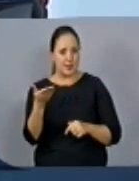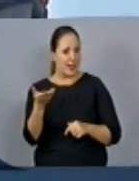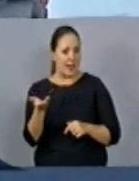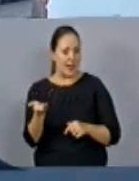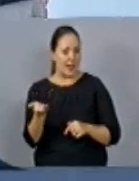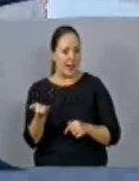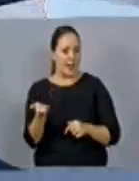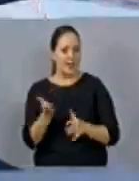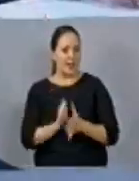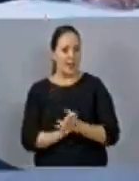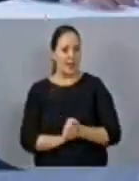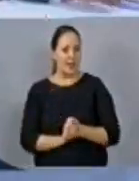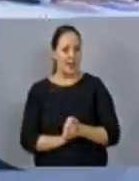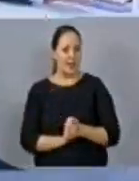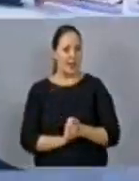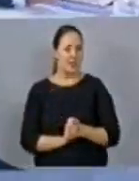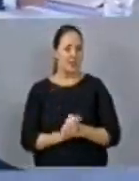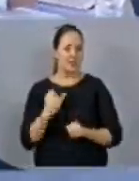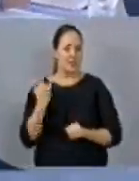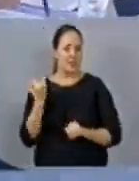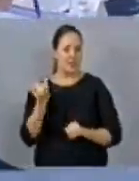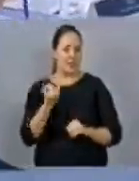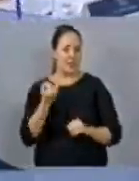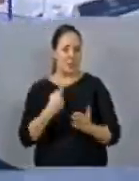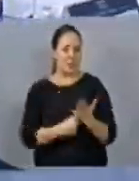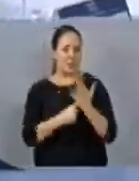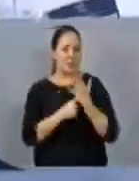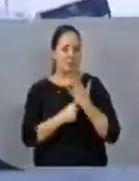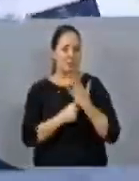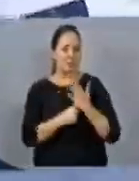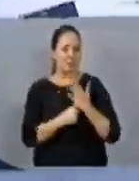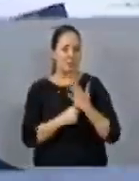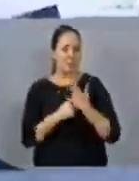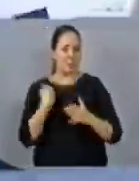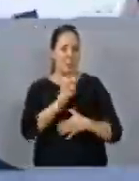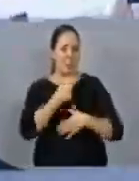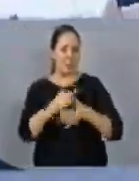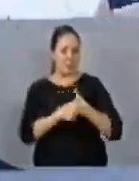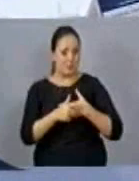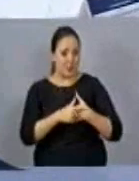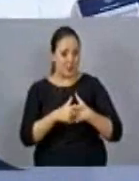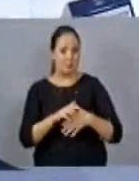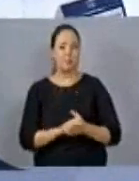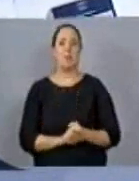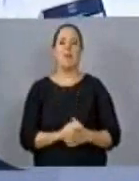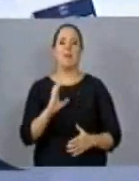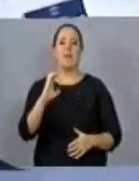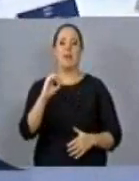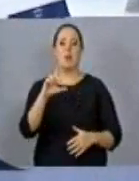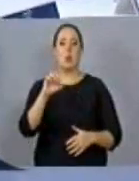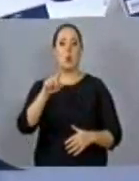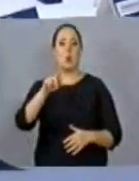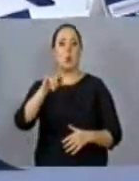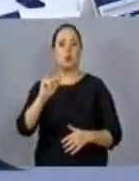significativamente contribuíram para a nossa função. E sobre a ecologia de Justo